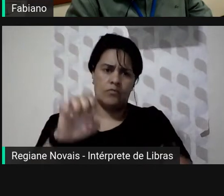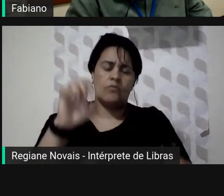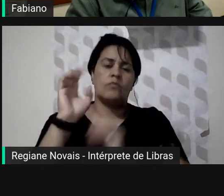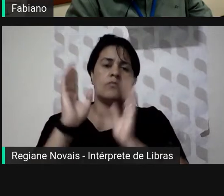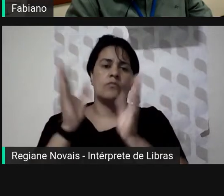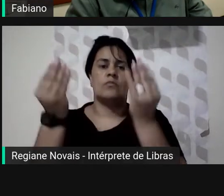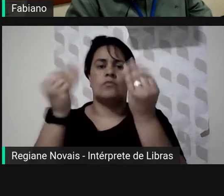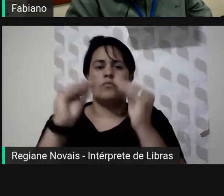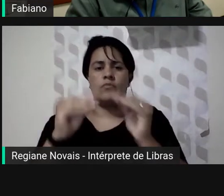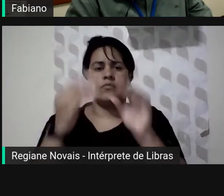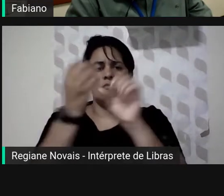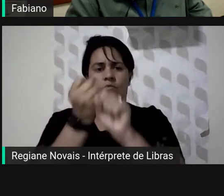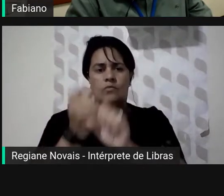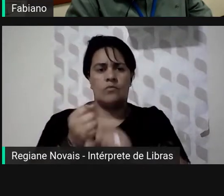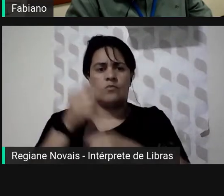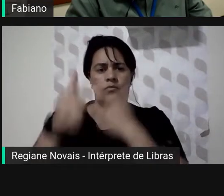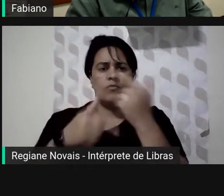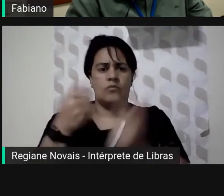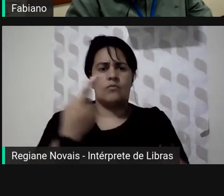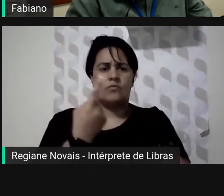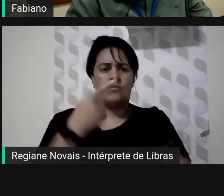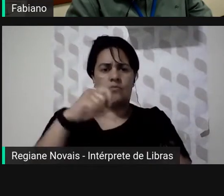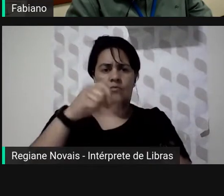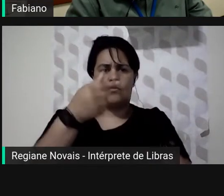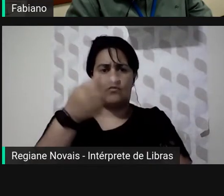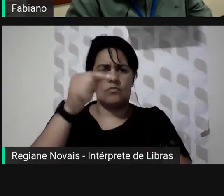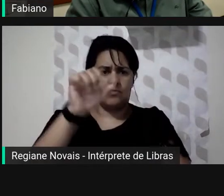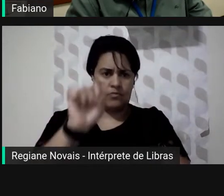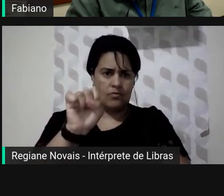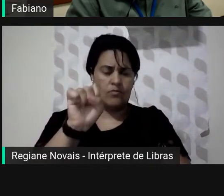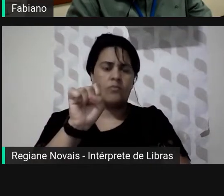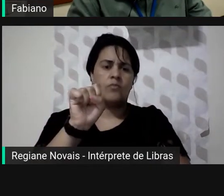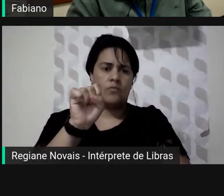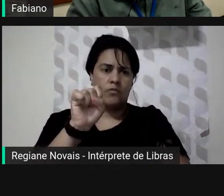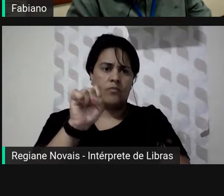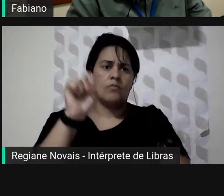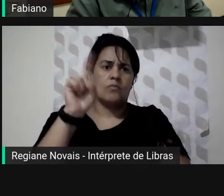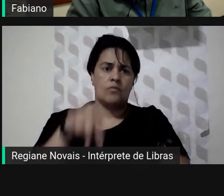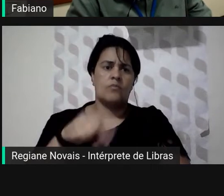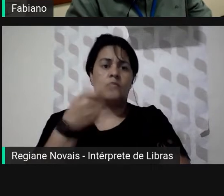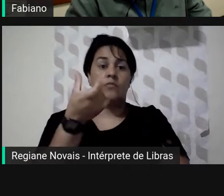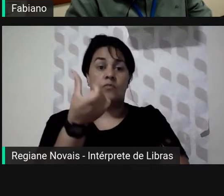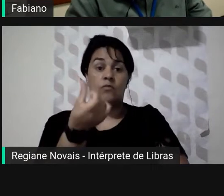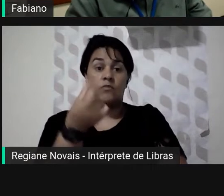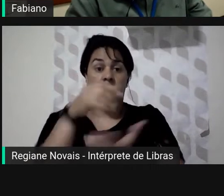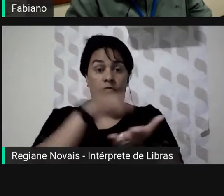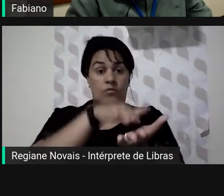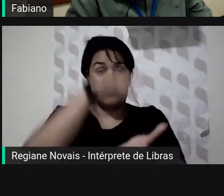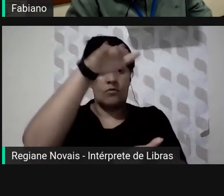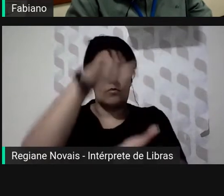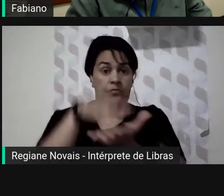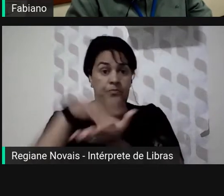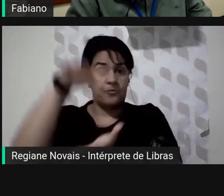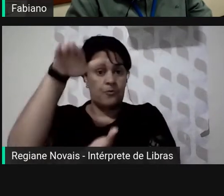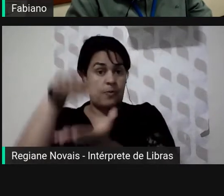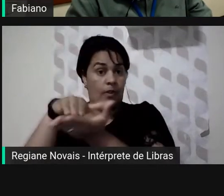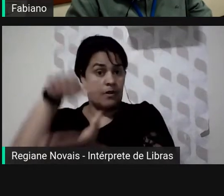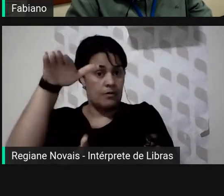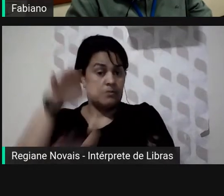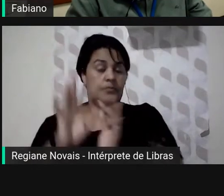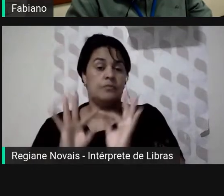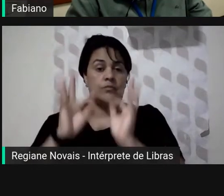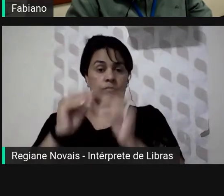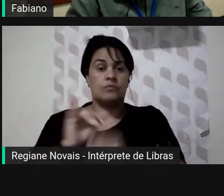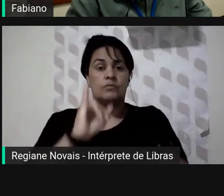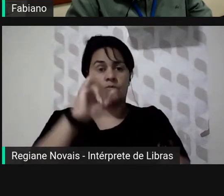no trabalho de 1978 foi construído uma coleção em seis volumes de todos os índices que foram sendo